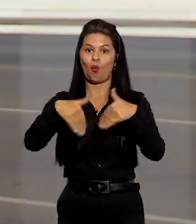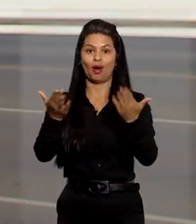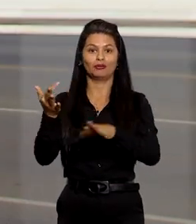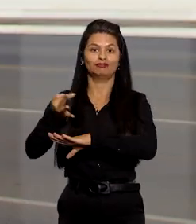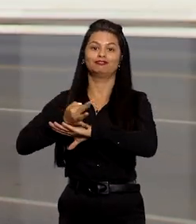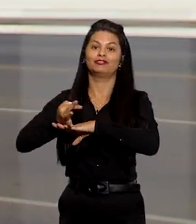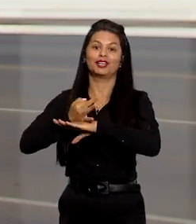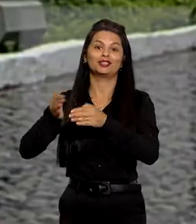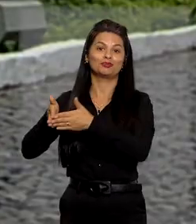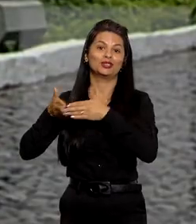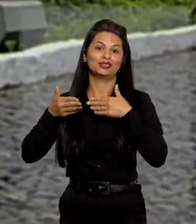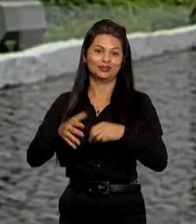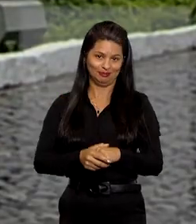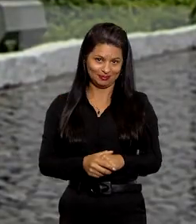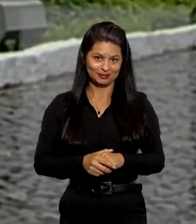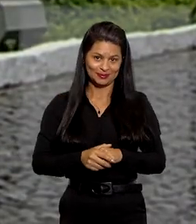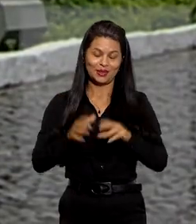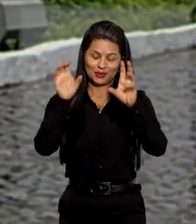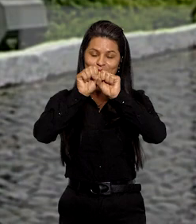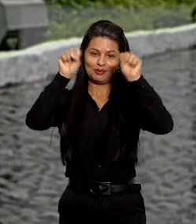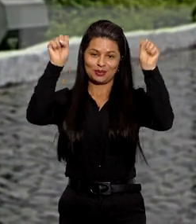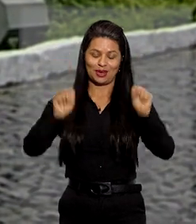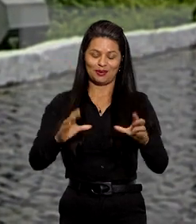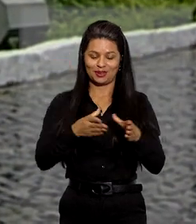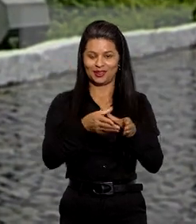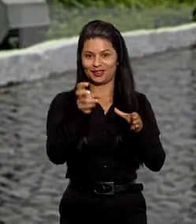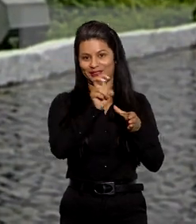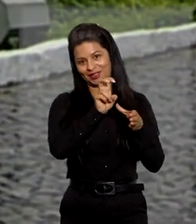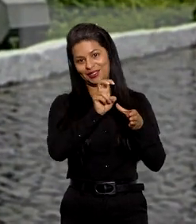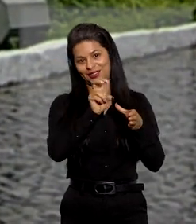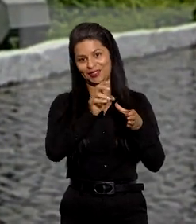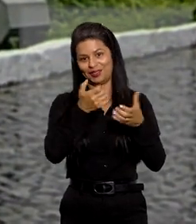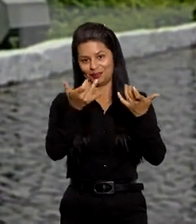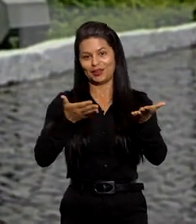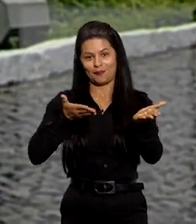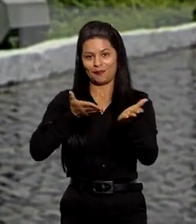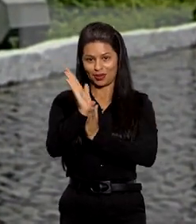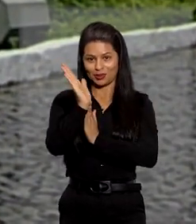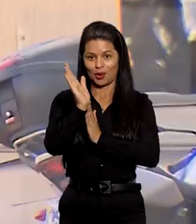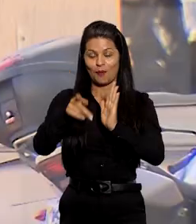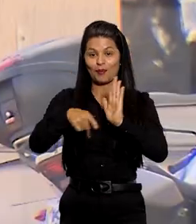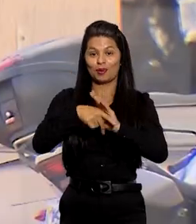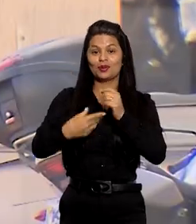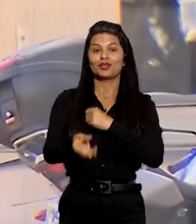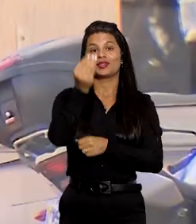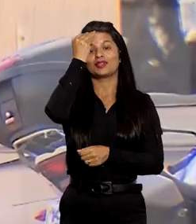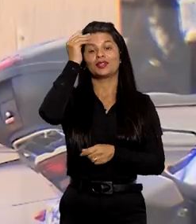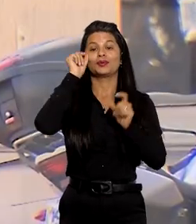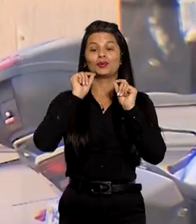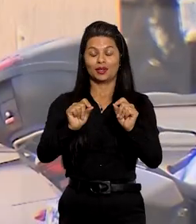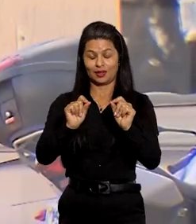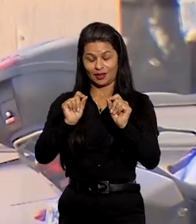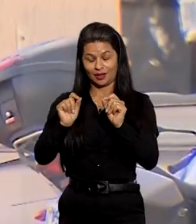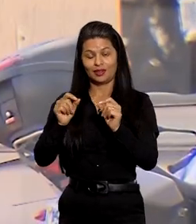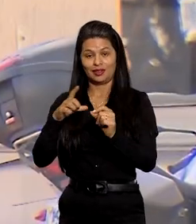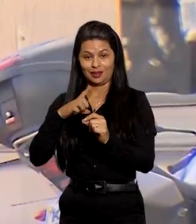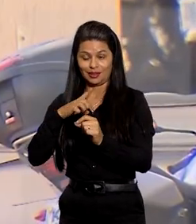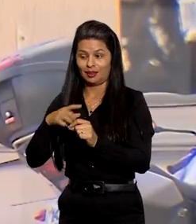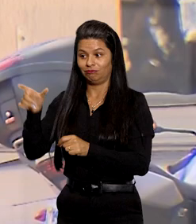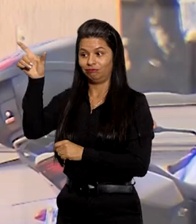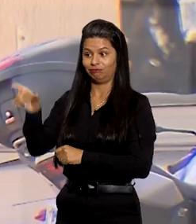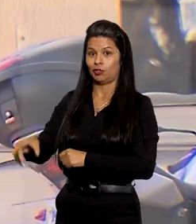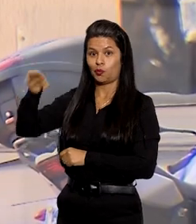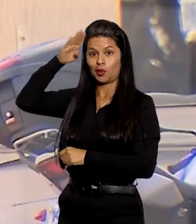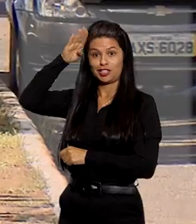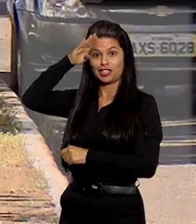pediu a vacância. O Tribunal Regional Federal da 5ª região deu provimento à apelação entendendo que o Exército teve uma